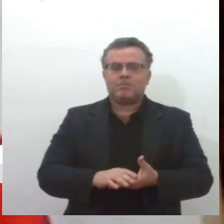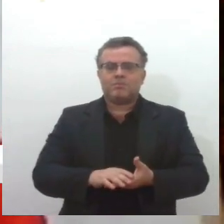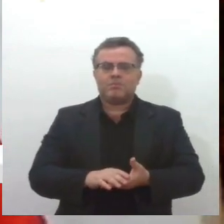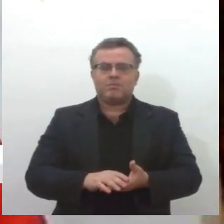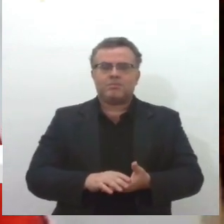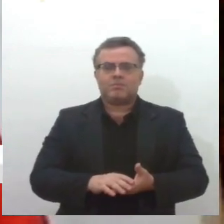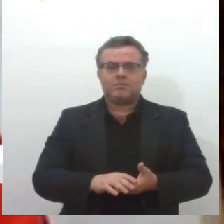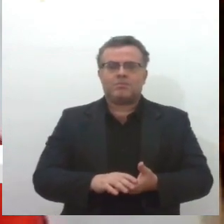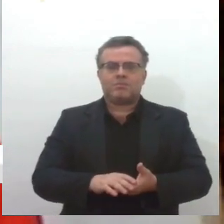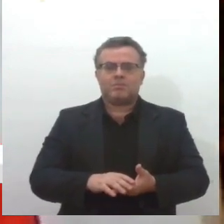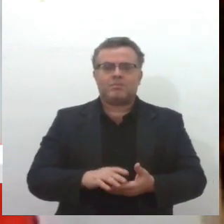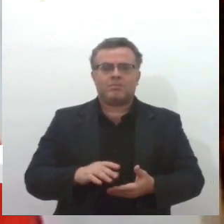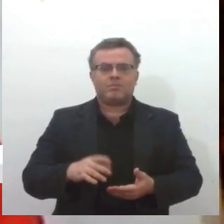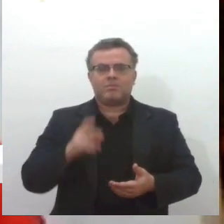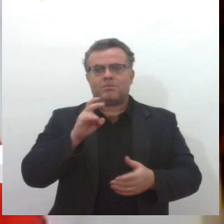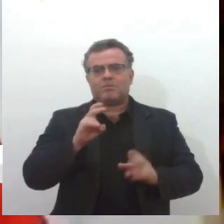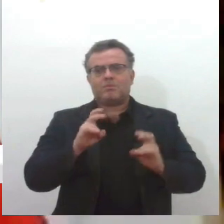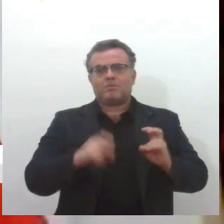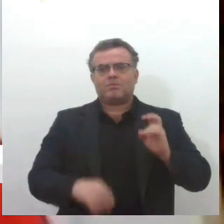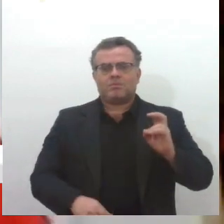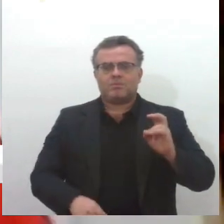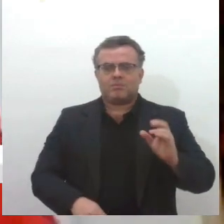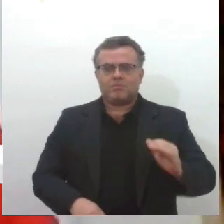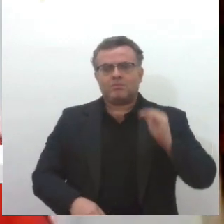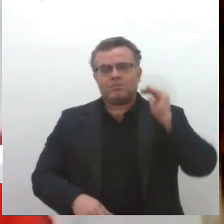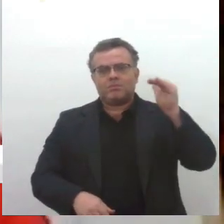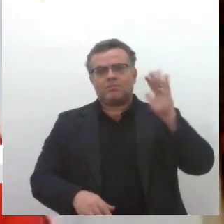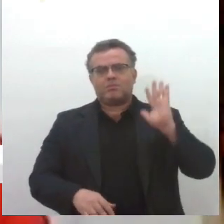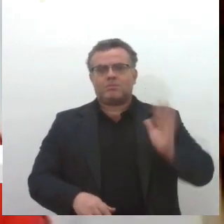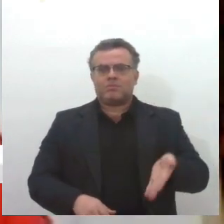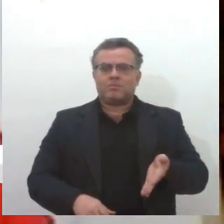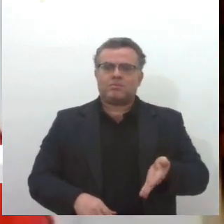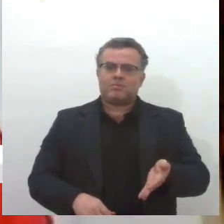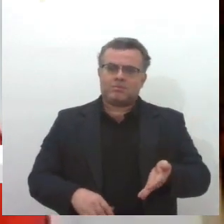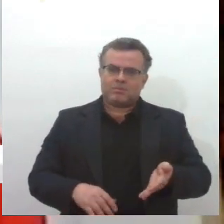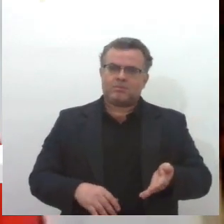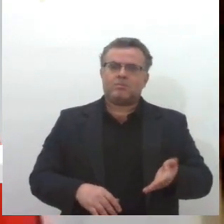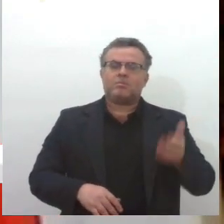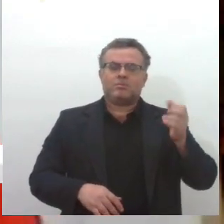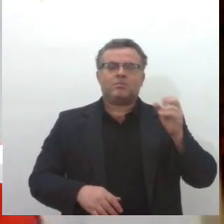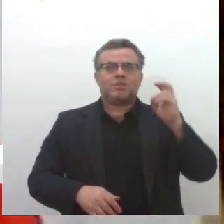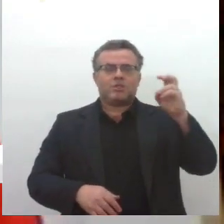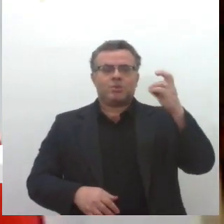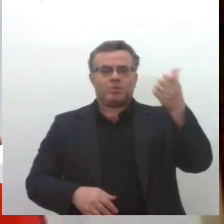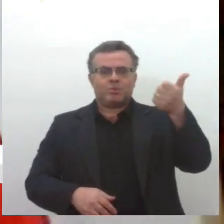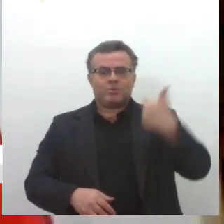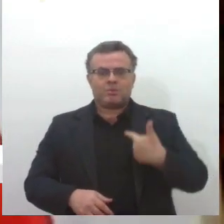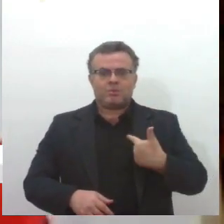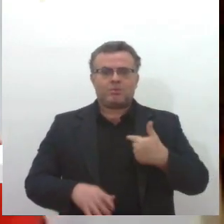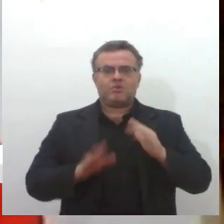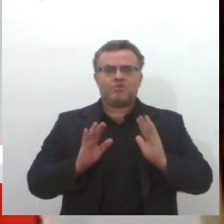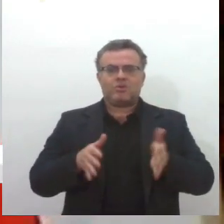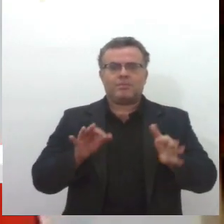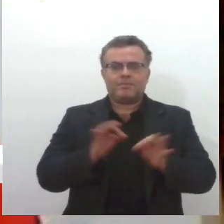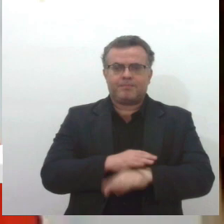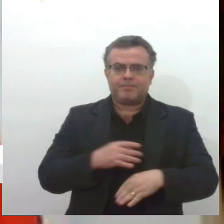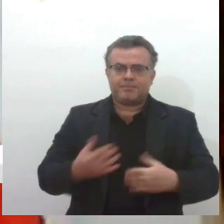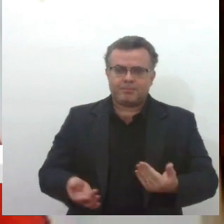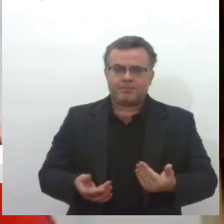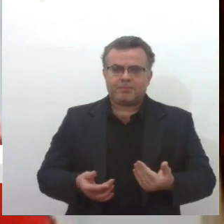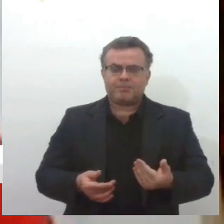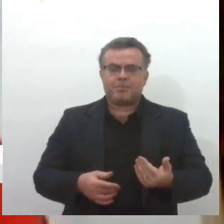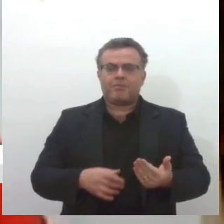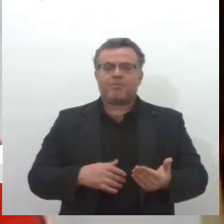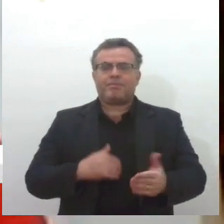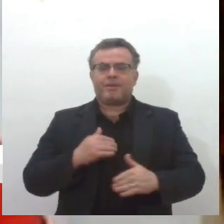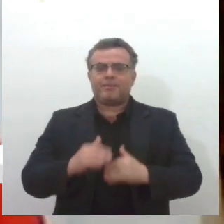tem cinco oficiais superiores a mim, que já são tenentes coronéis e tem tempo para serem coronéis,